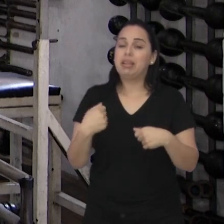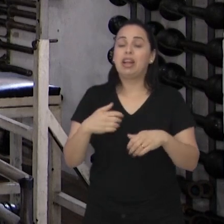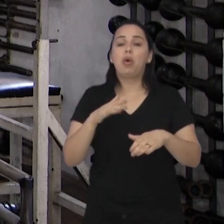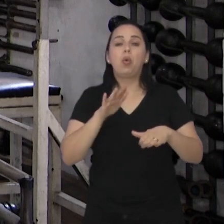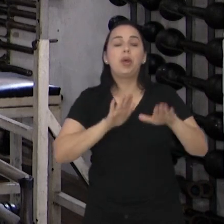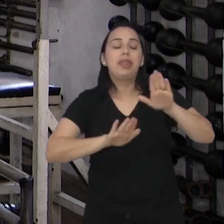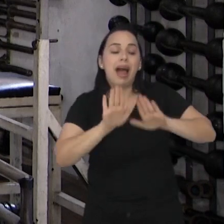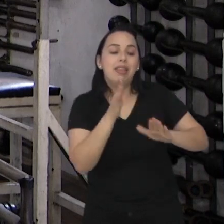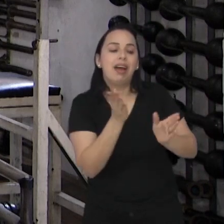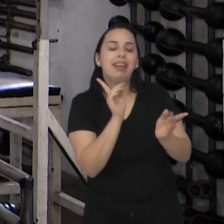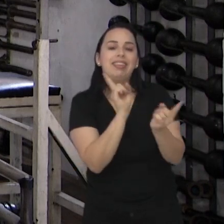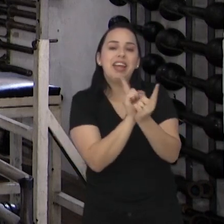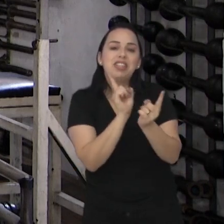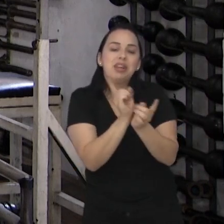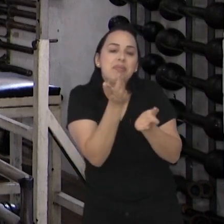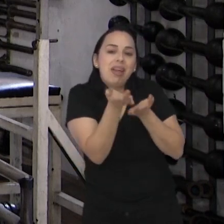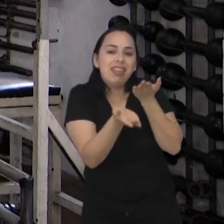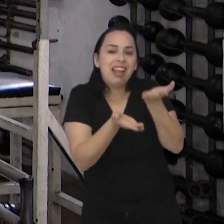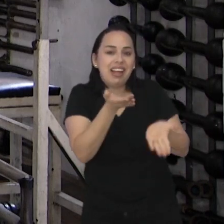cuidadoso com as pessoas.